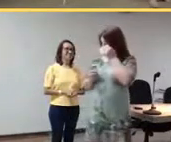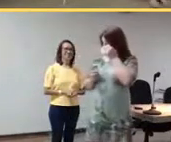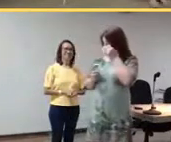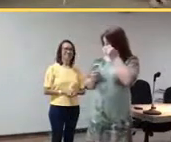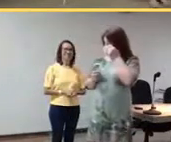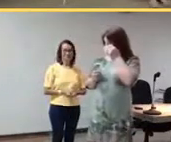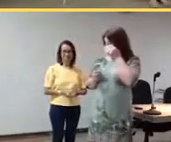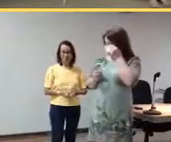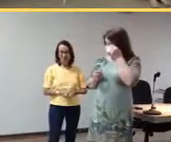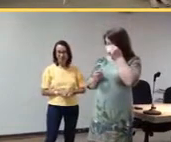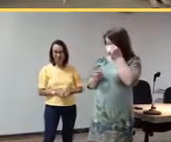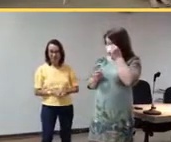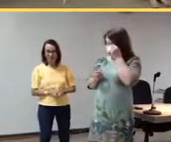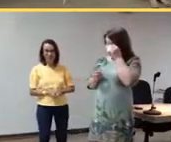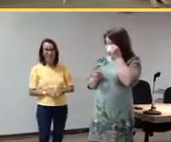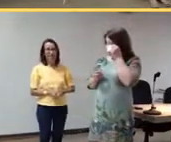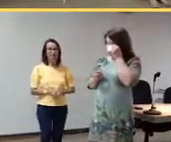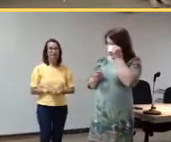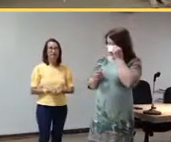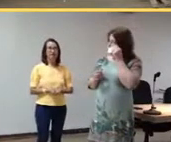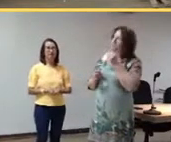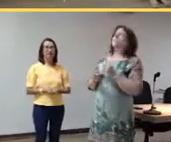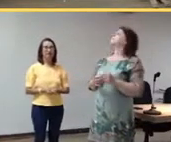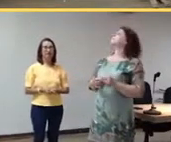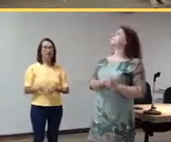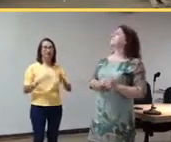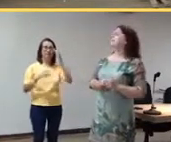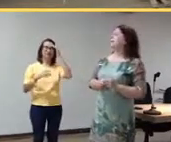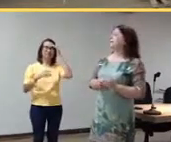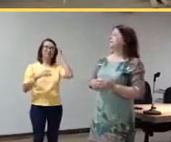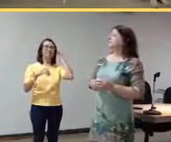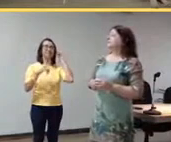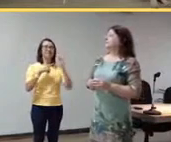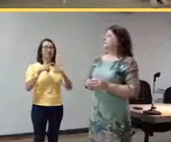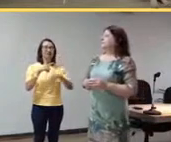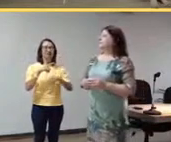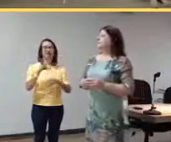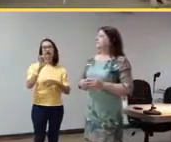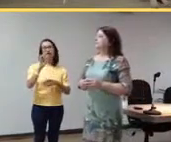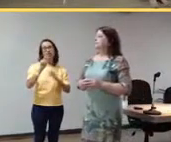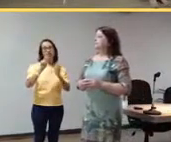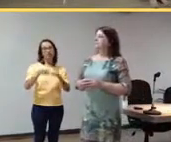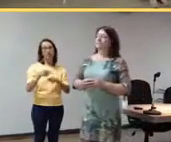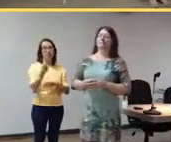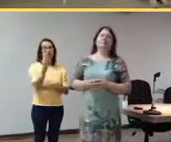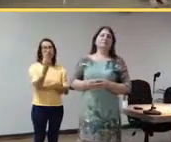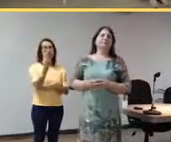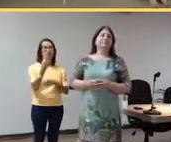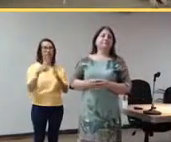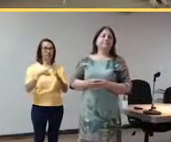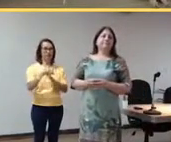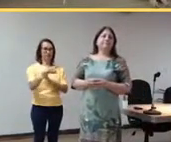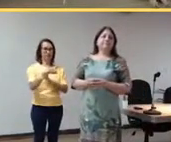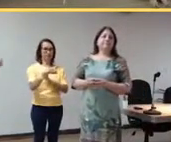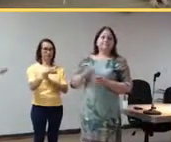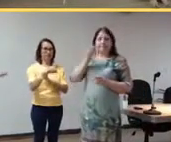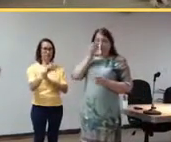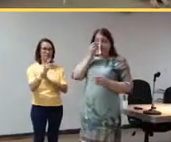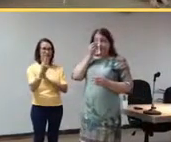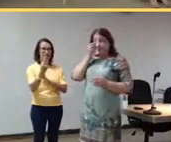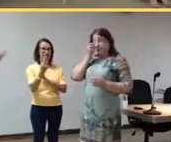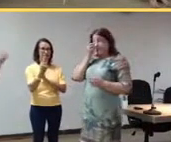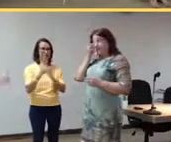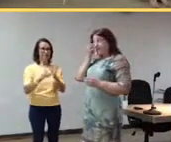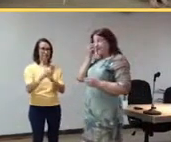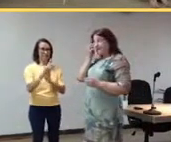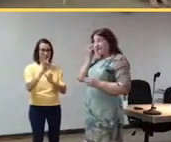Pessoal, nós temos tempo, infelizmente, para apenas uma pergunta para a professora Carmen, depois ela vai continuar por